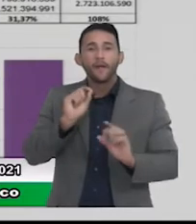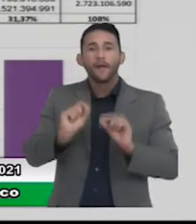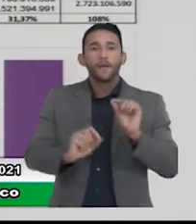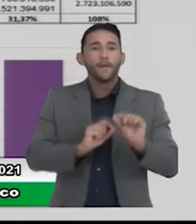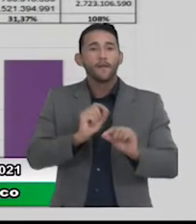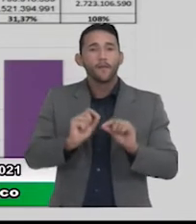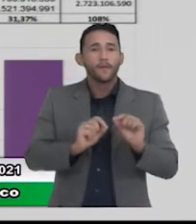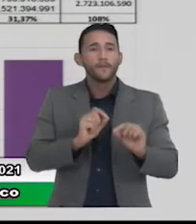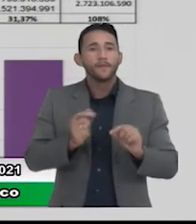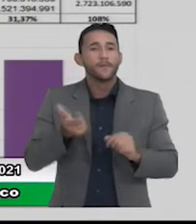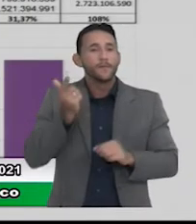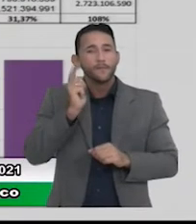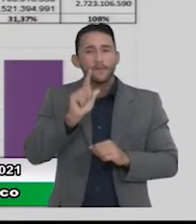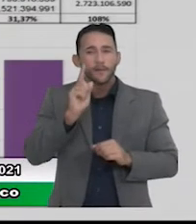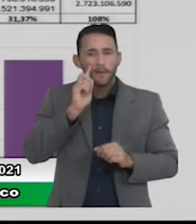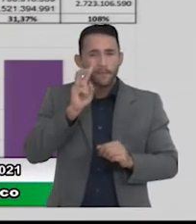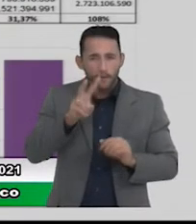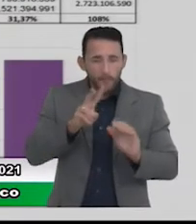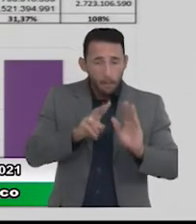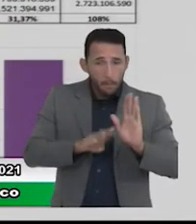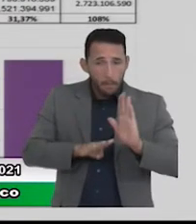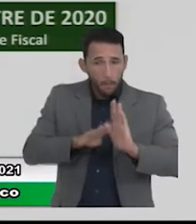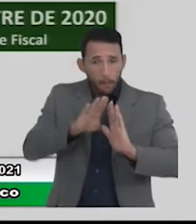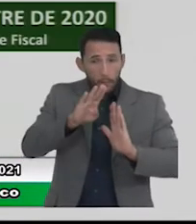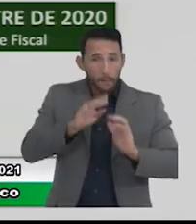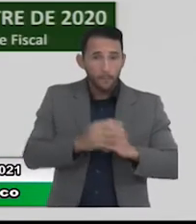evolução da dívida nesse quadro